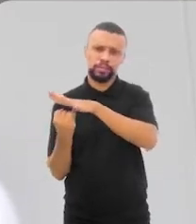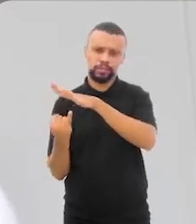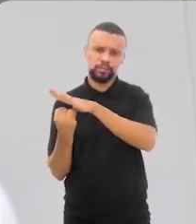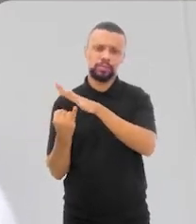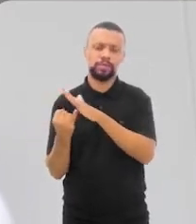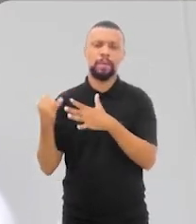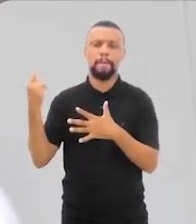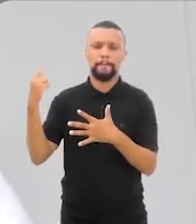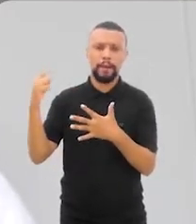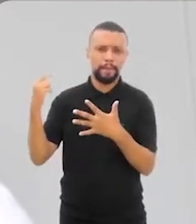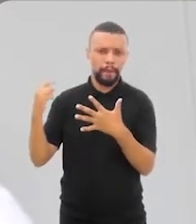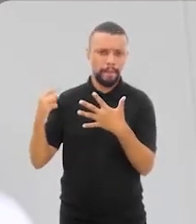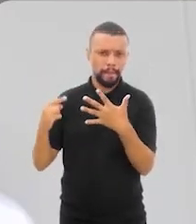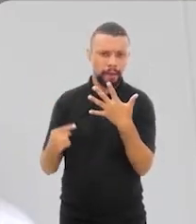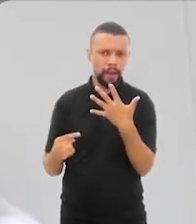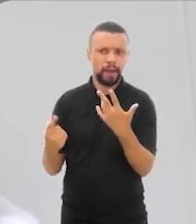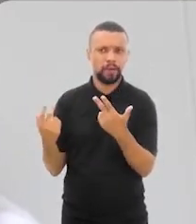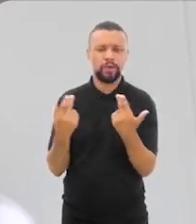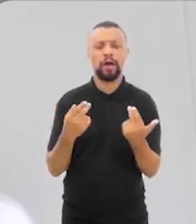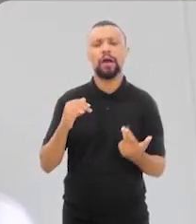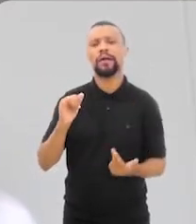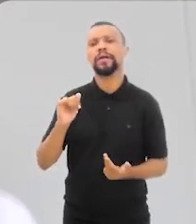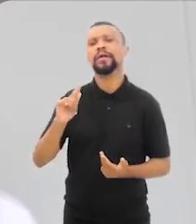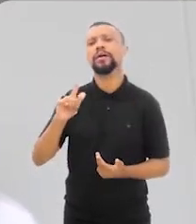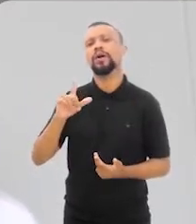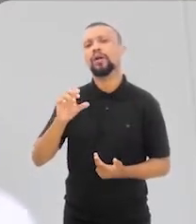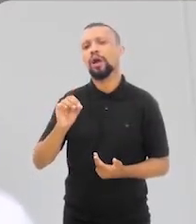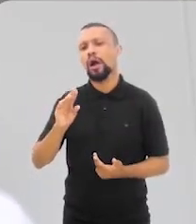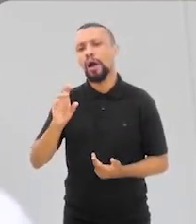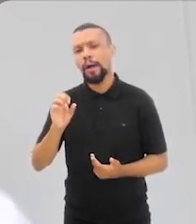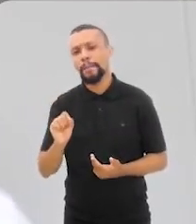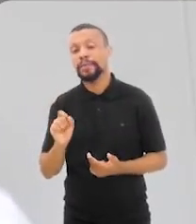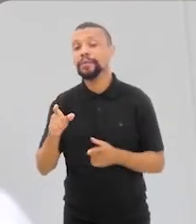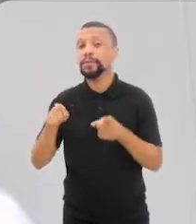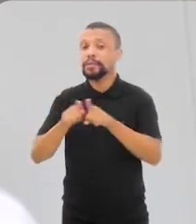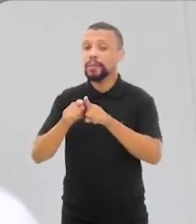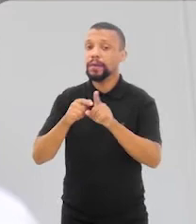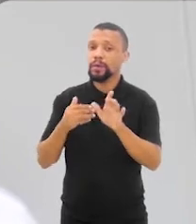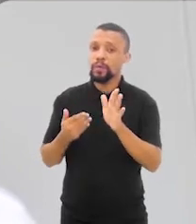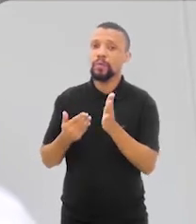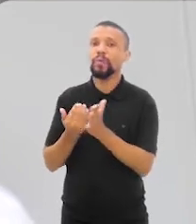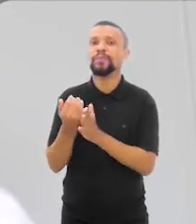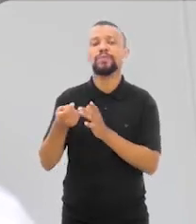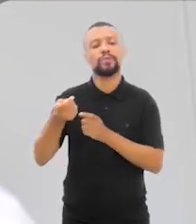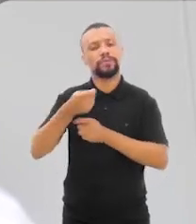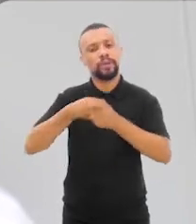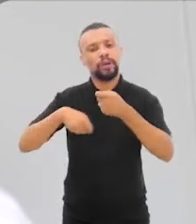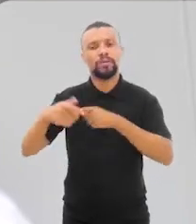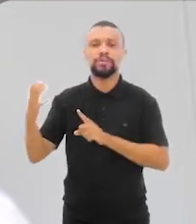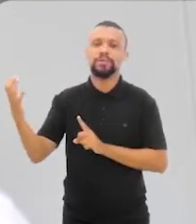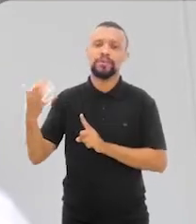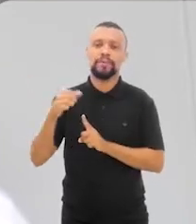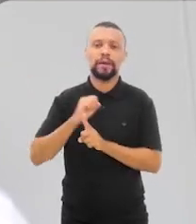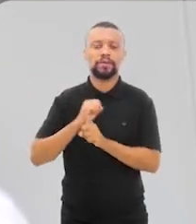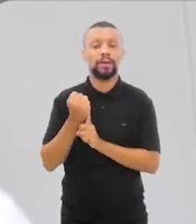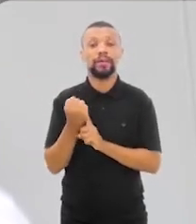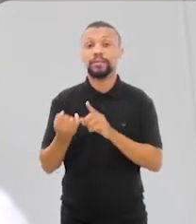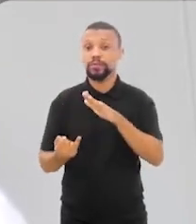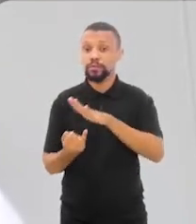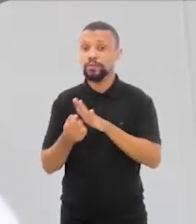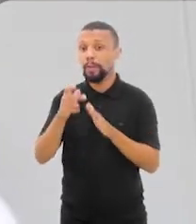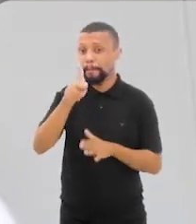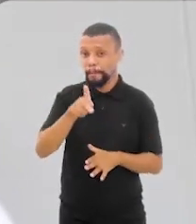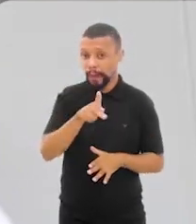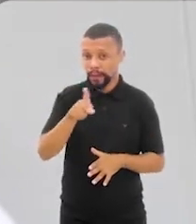Floripa, outras instituições como o IGOV, que também começou como um negócio de impacto social, o